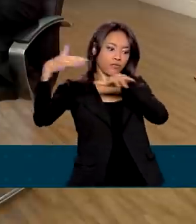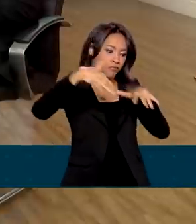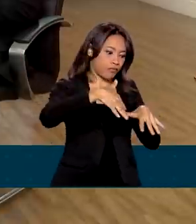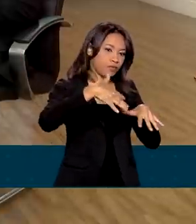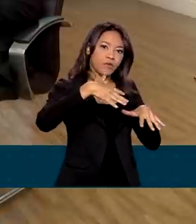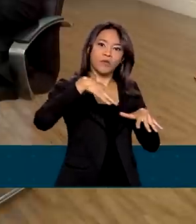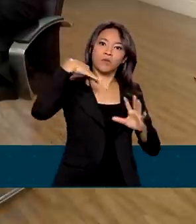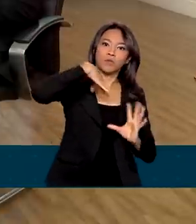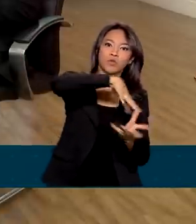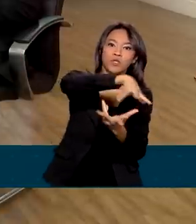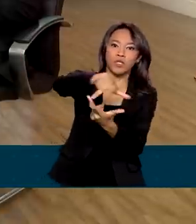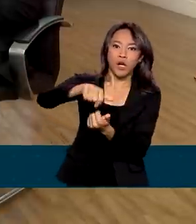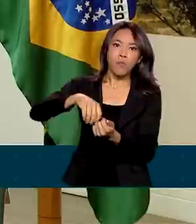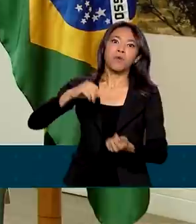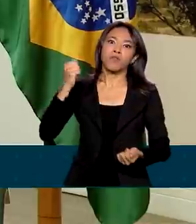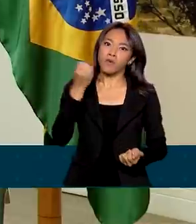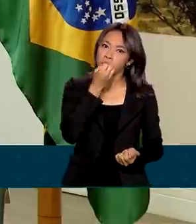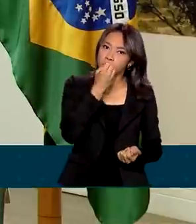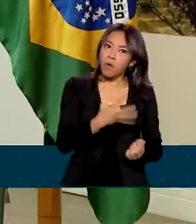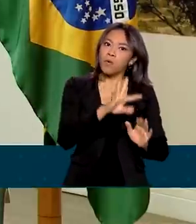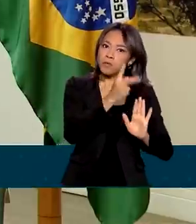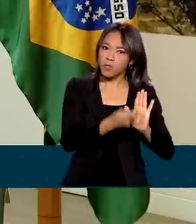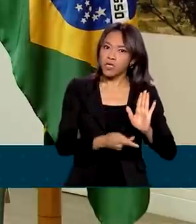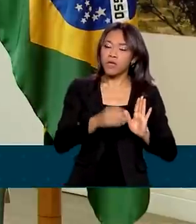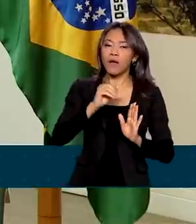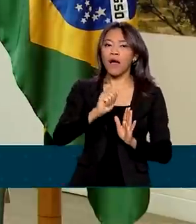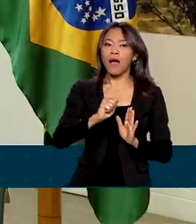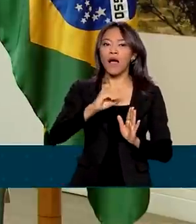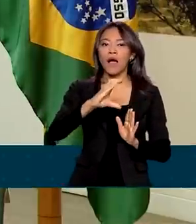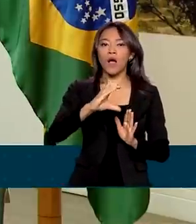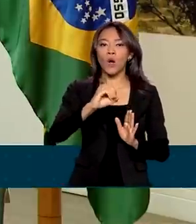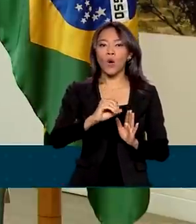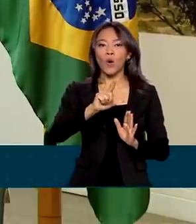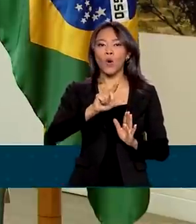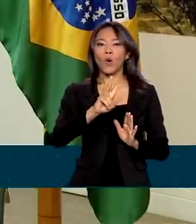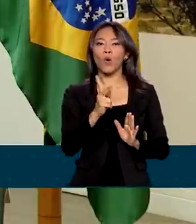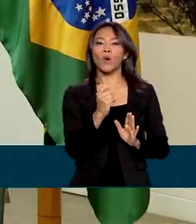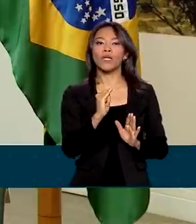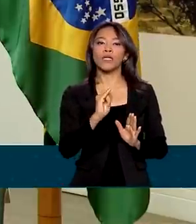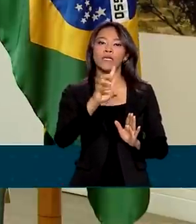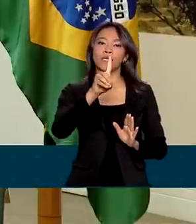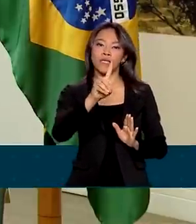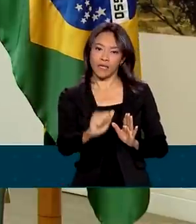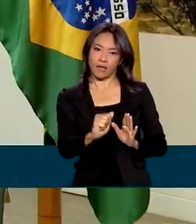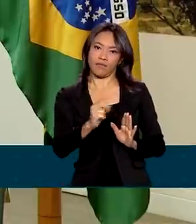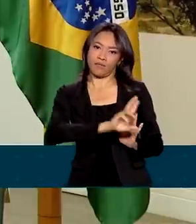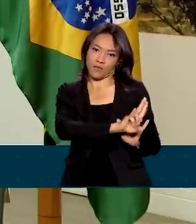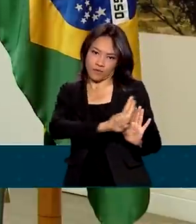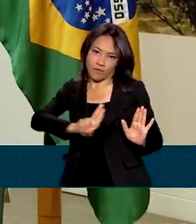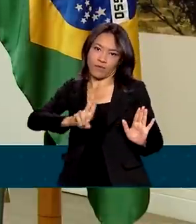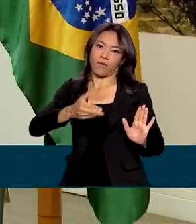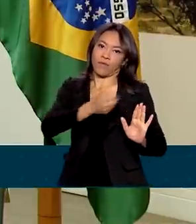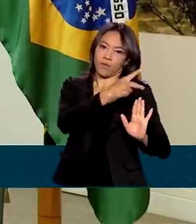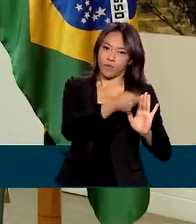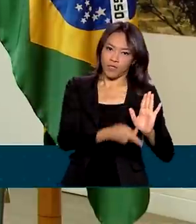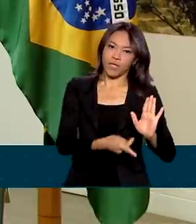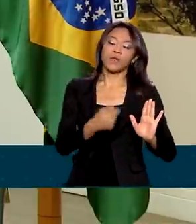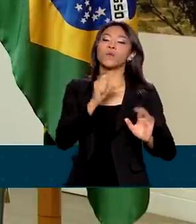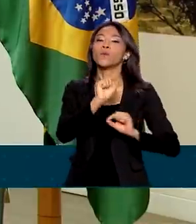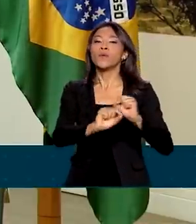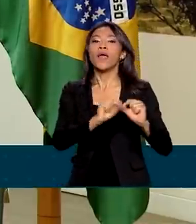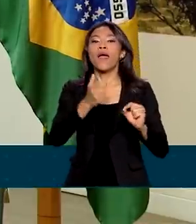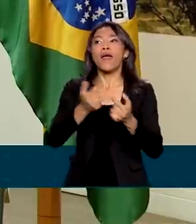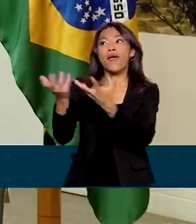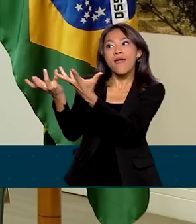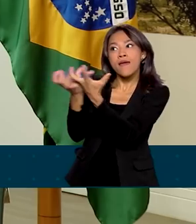por ter dado muito certo, né? Sem dúvida nenhuma. A Operação Acolhida consiste em receber os imigrantes